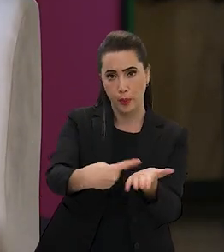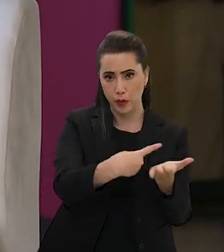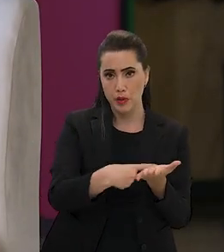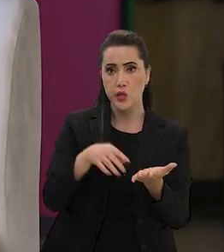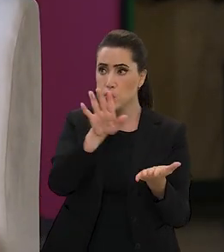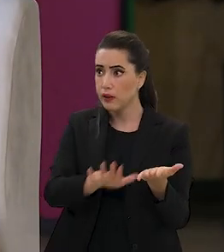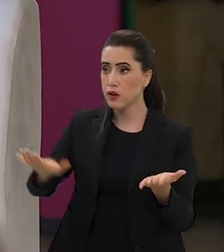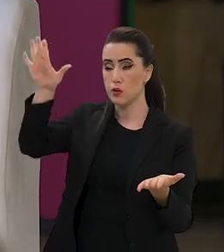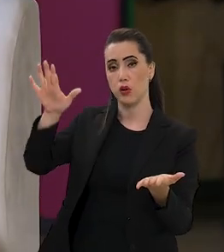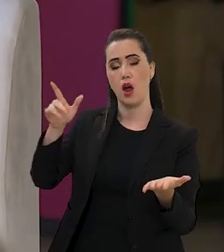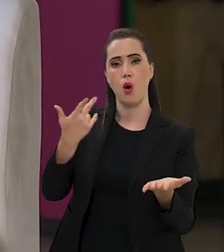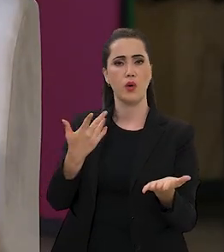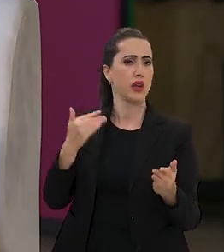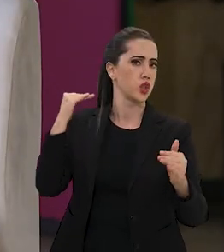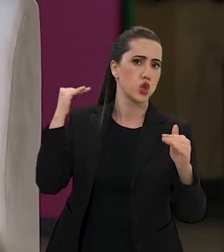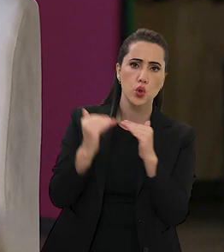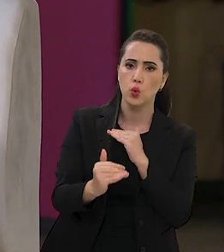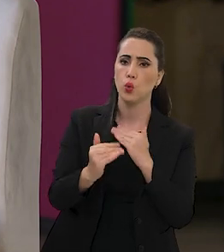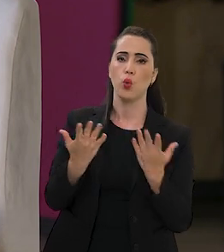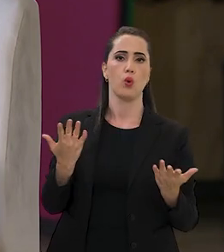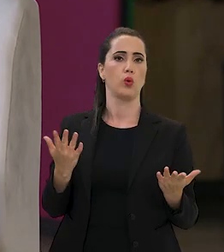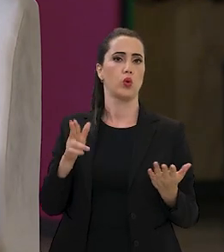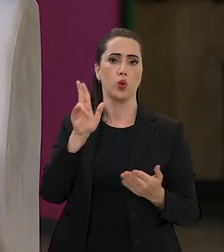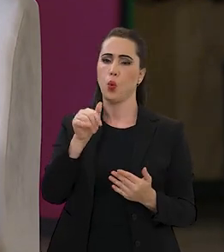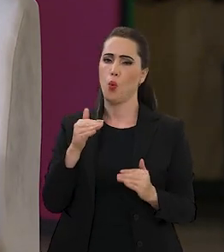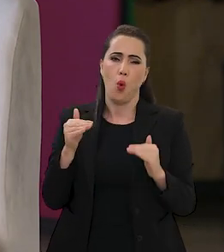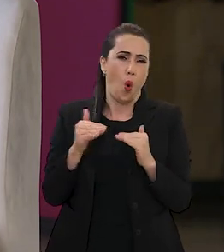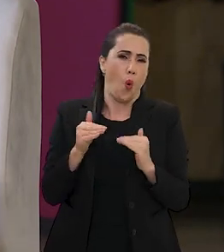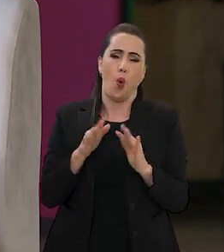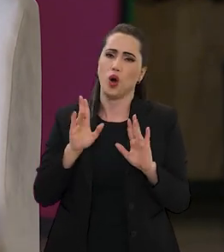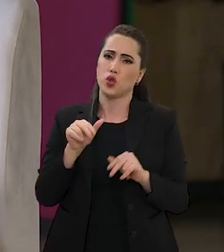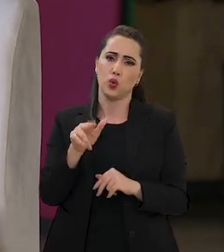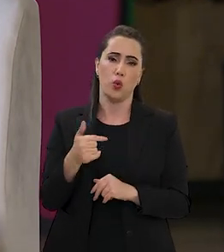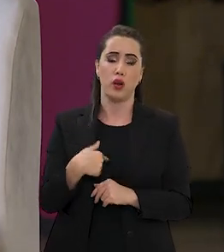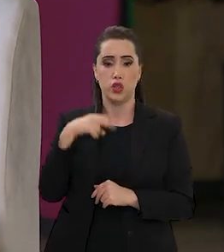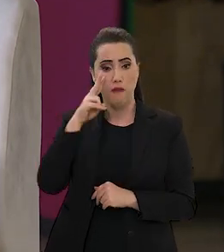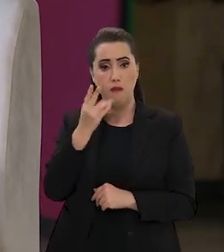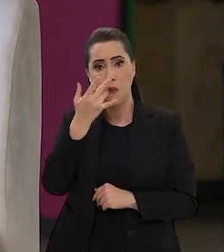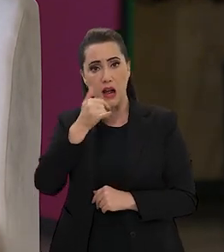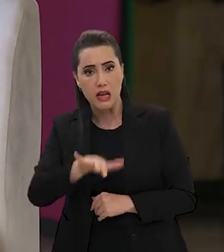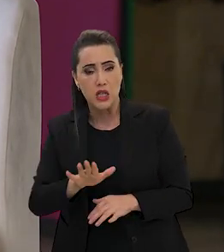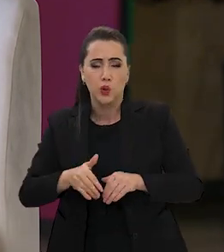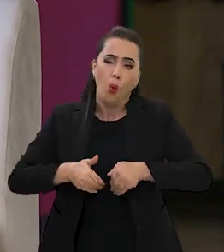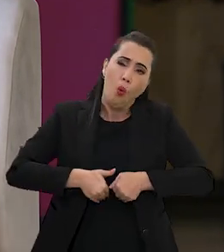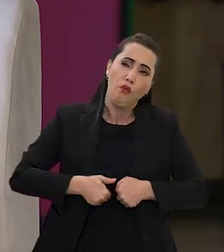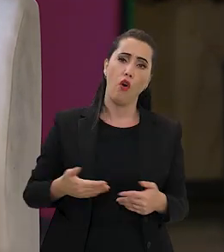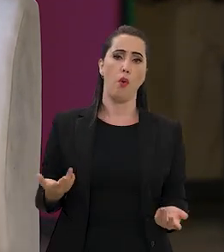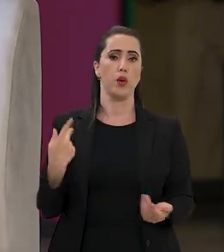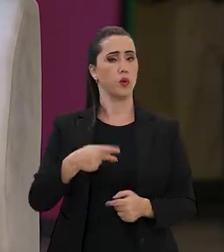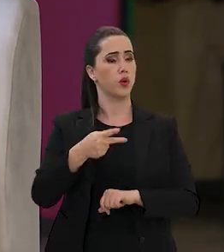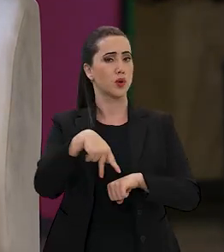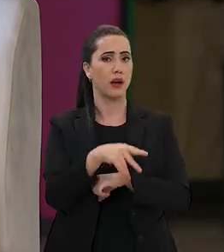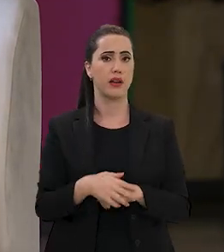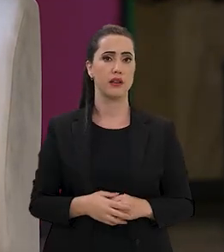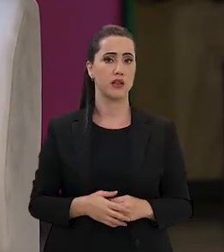vamos fazer um acordo em que a gente não admita mais uma criança no nosso país passando fome ou